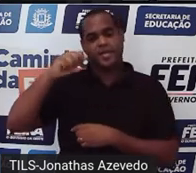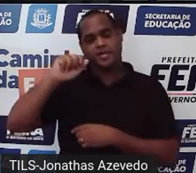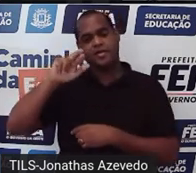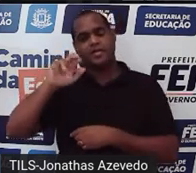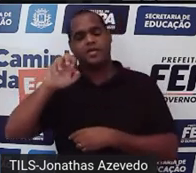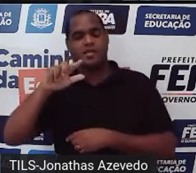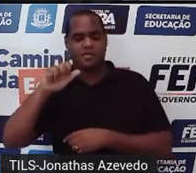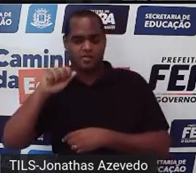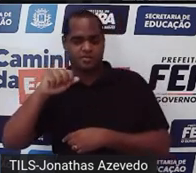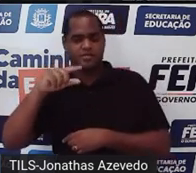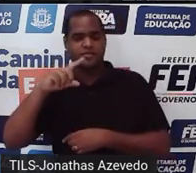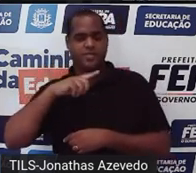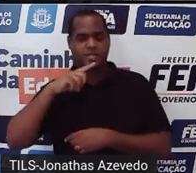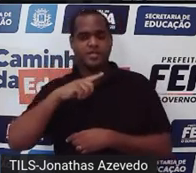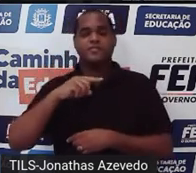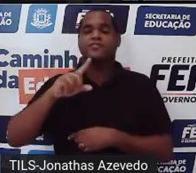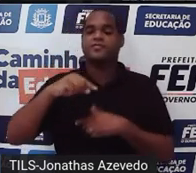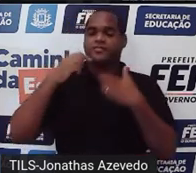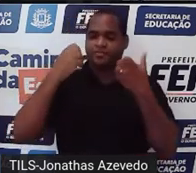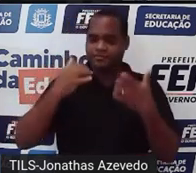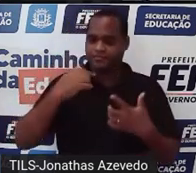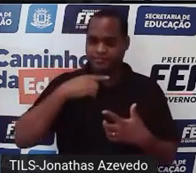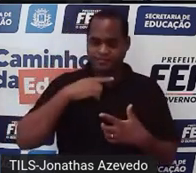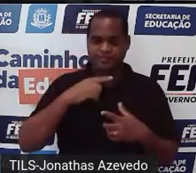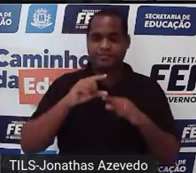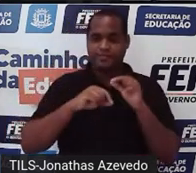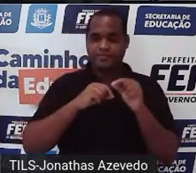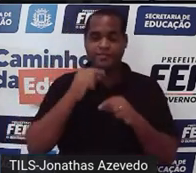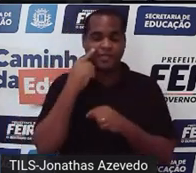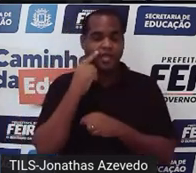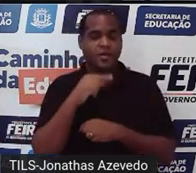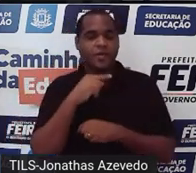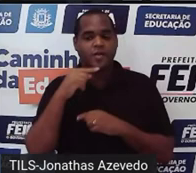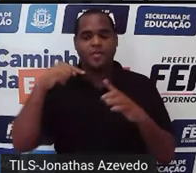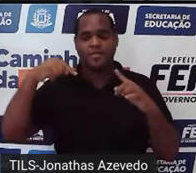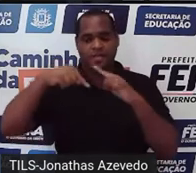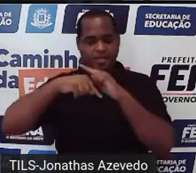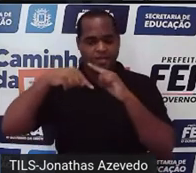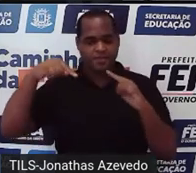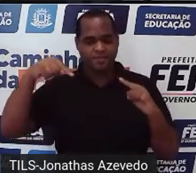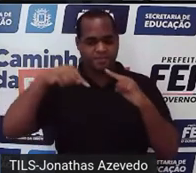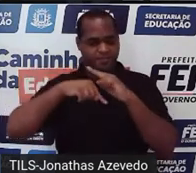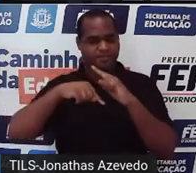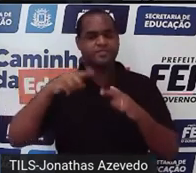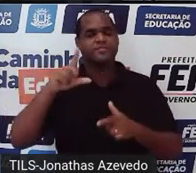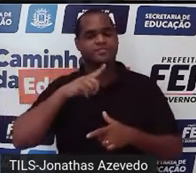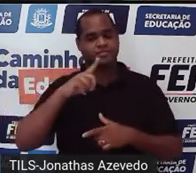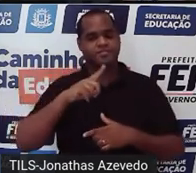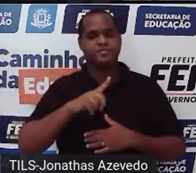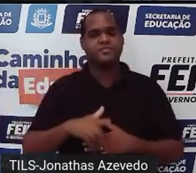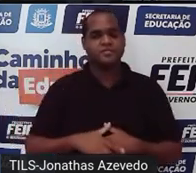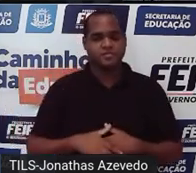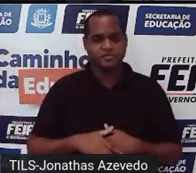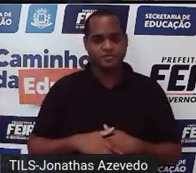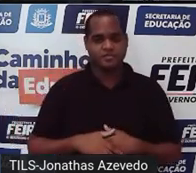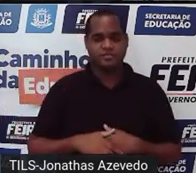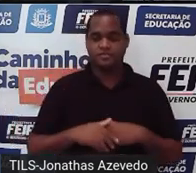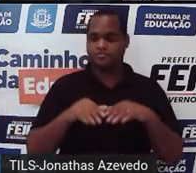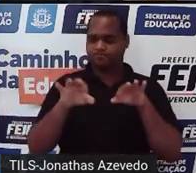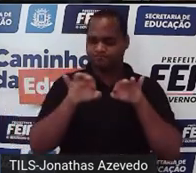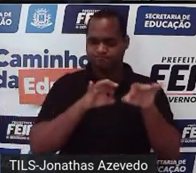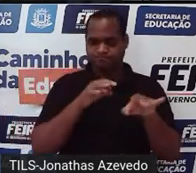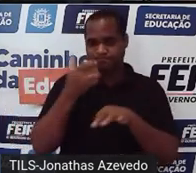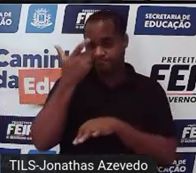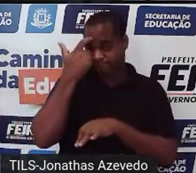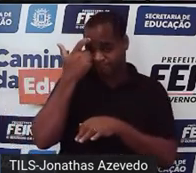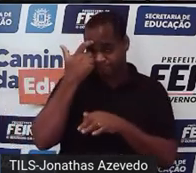no gráfico as retas serão paralelas tá bom? mas então vamos organizar isso